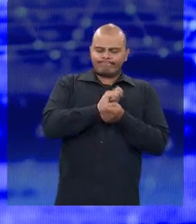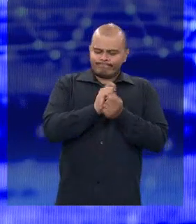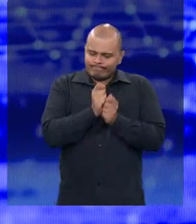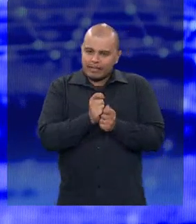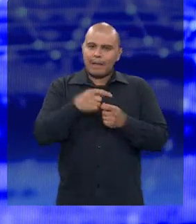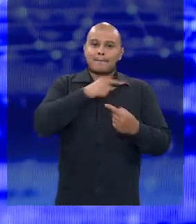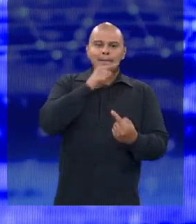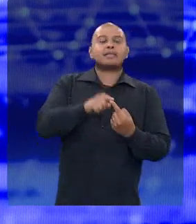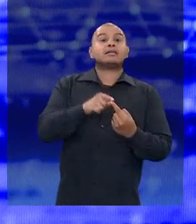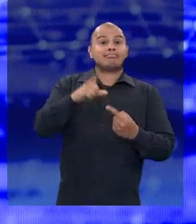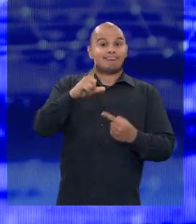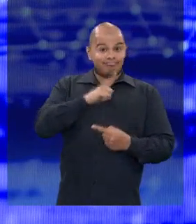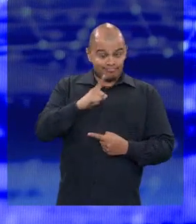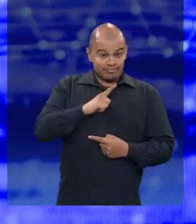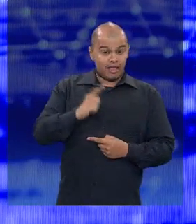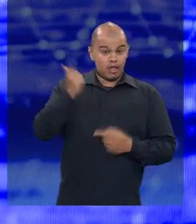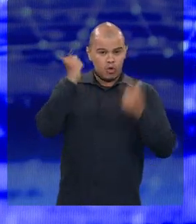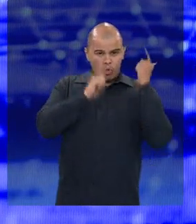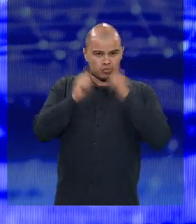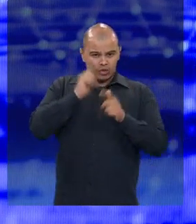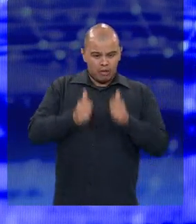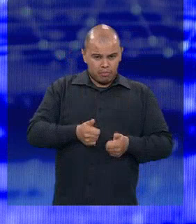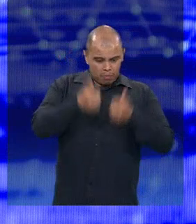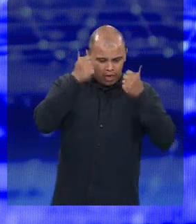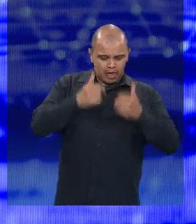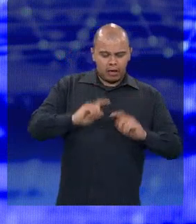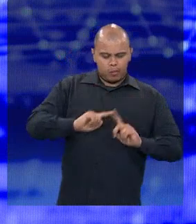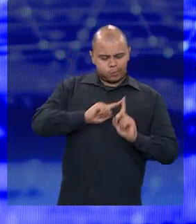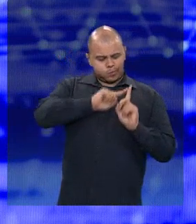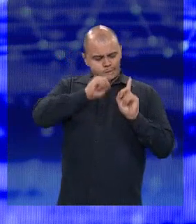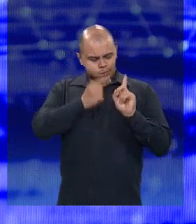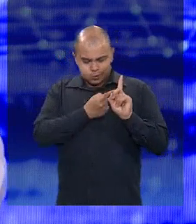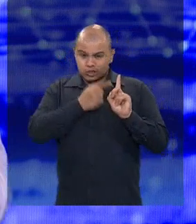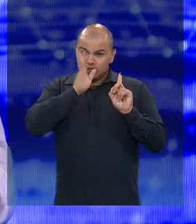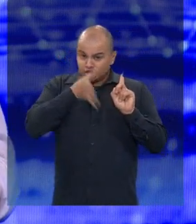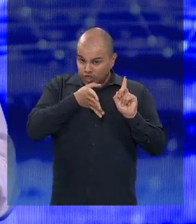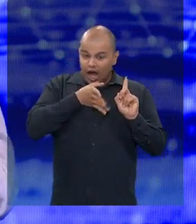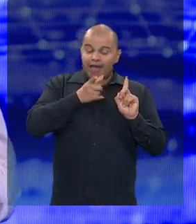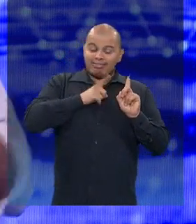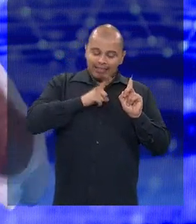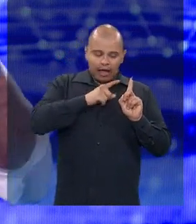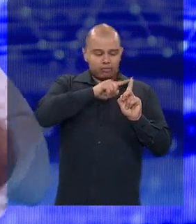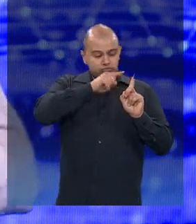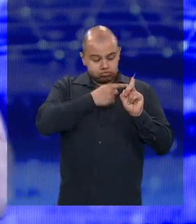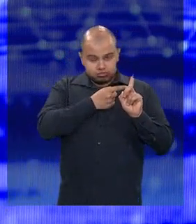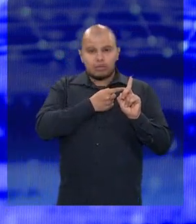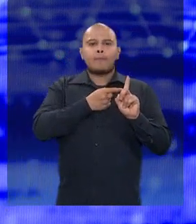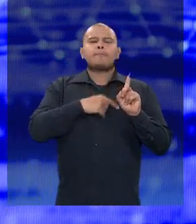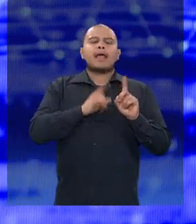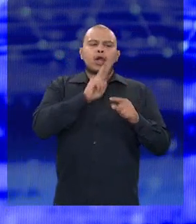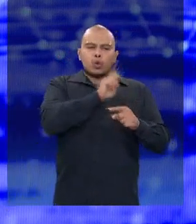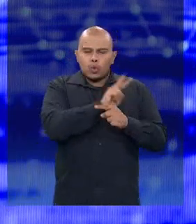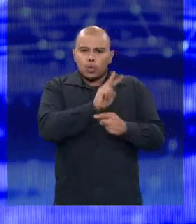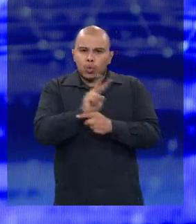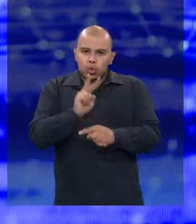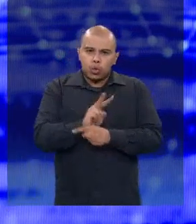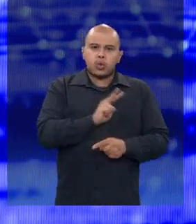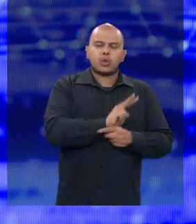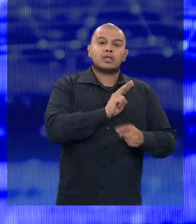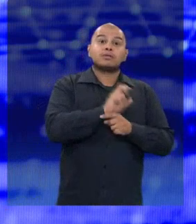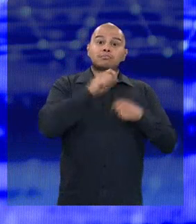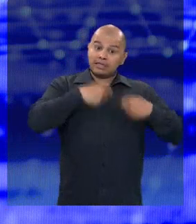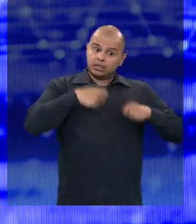creche de qualidade. Cuida desde a gestante, porque desde a barriga da mãe, isso interfere na educação e no futuro das